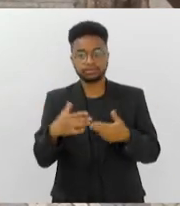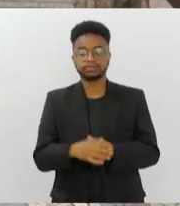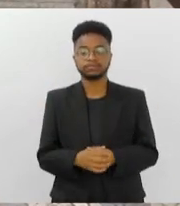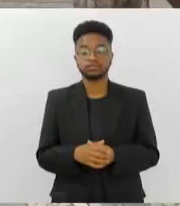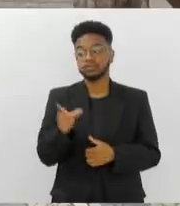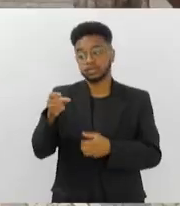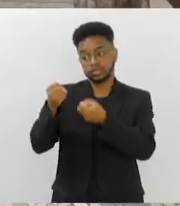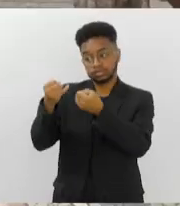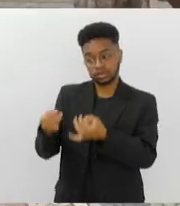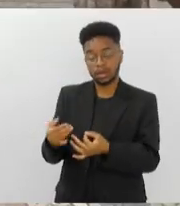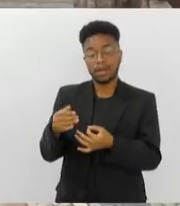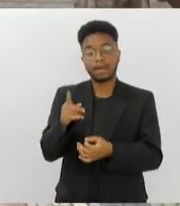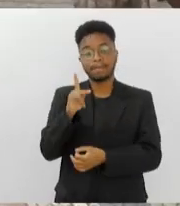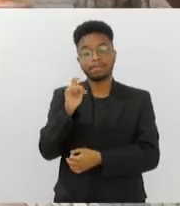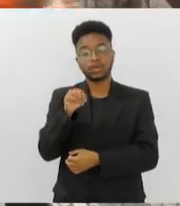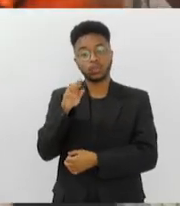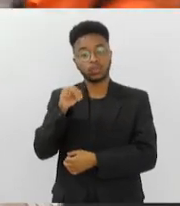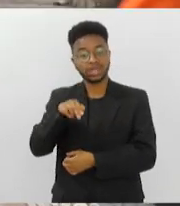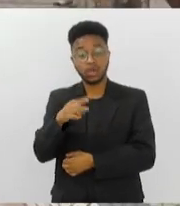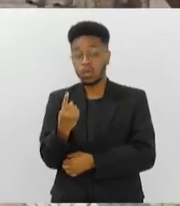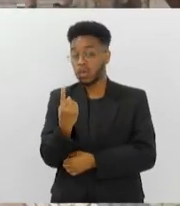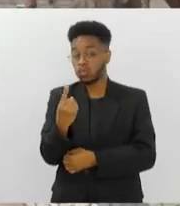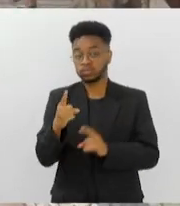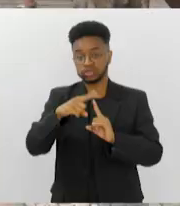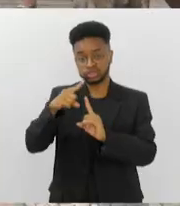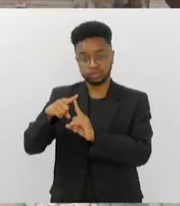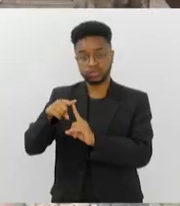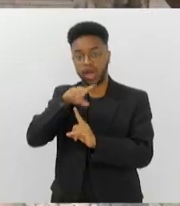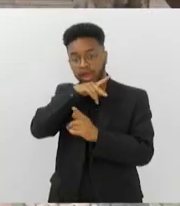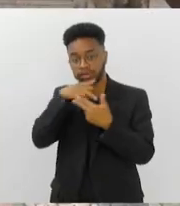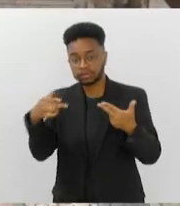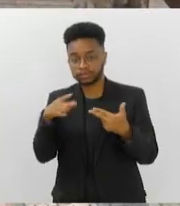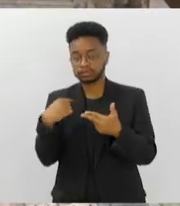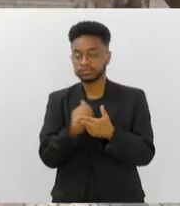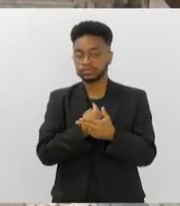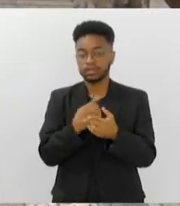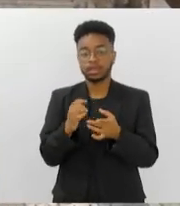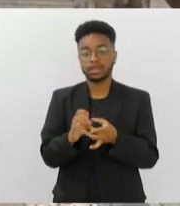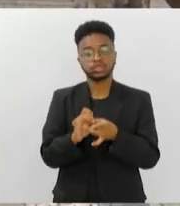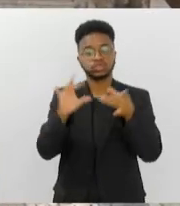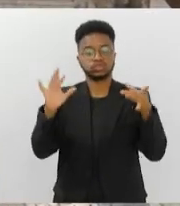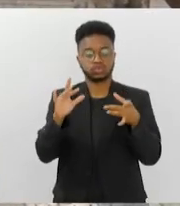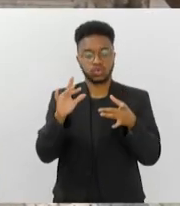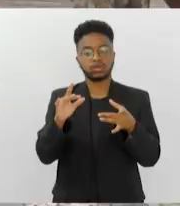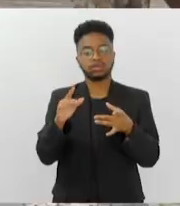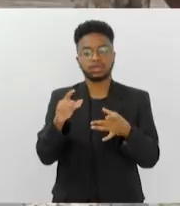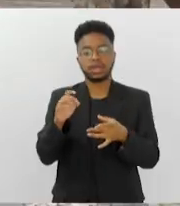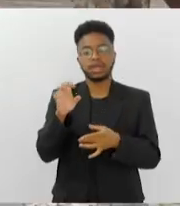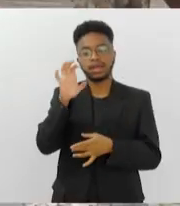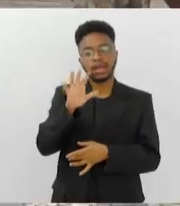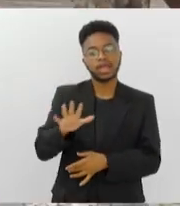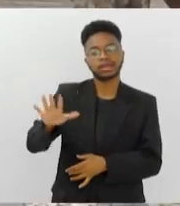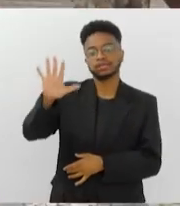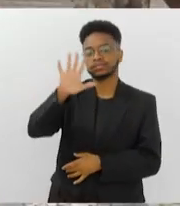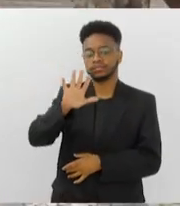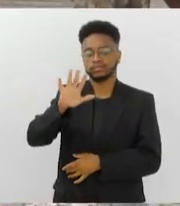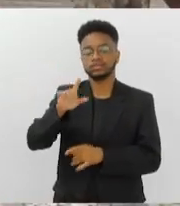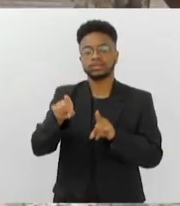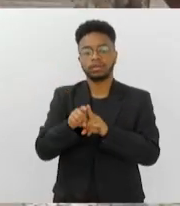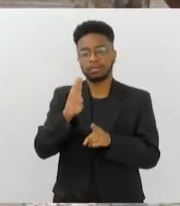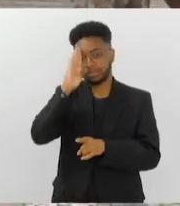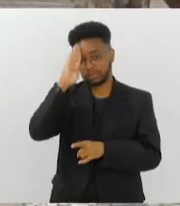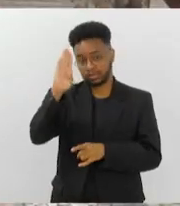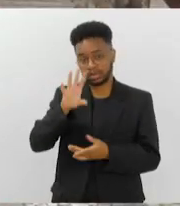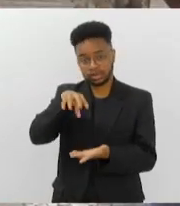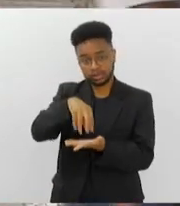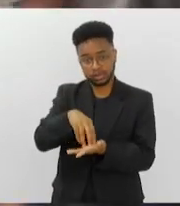pinguins são apenas uma das espécies que a gente faz a soltura. Essa soltura é feita em todo o Estado do Rio de Janeiro, principalmente nas nossas unidades de conservação.